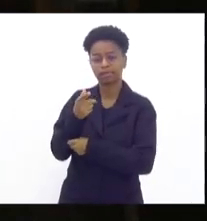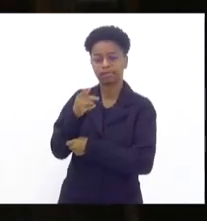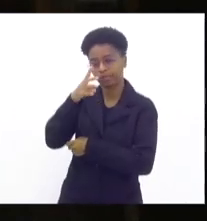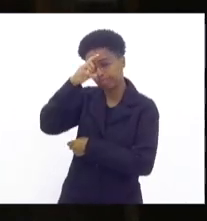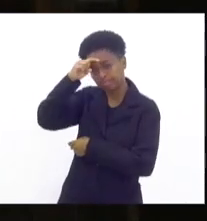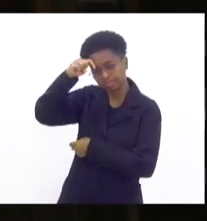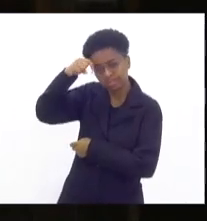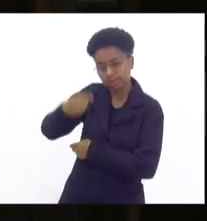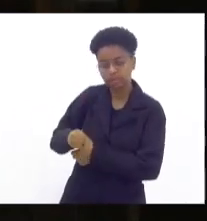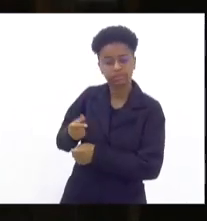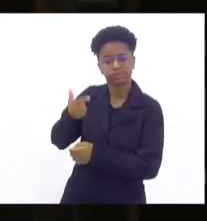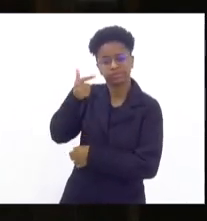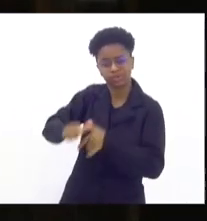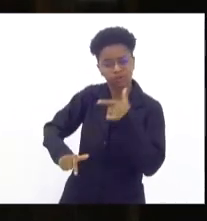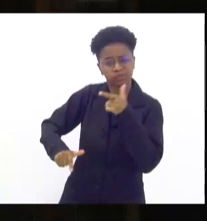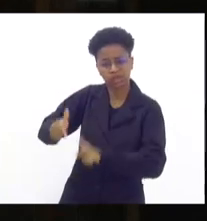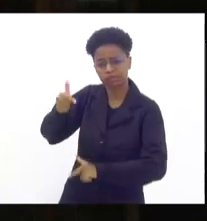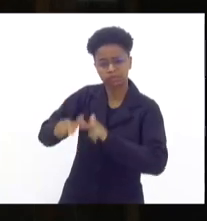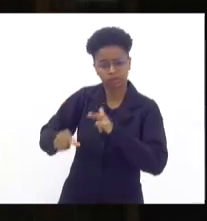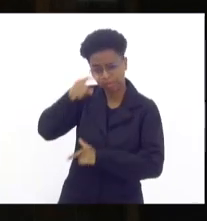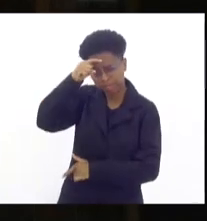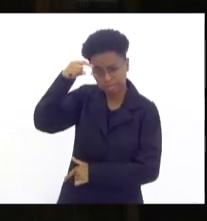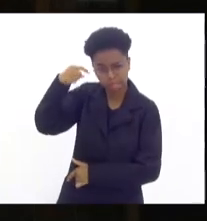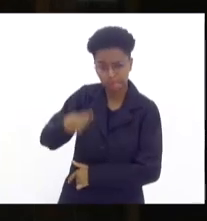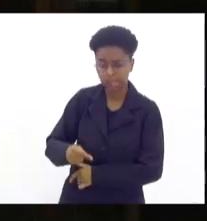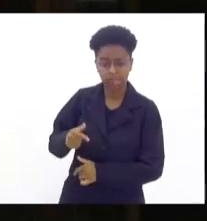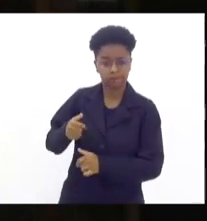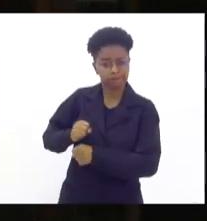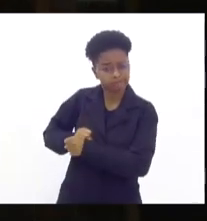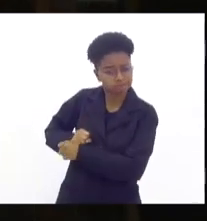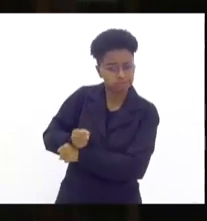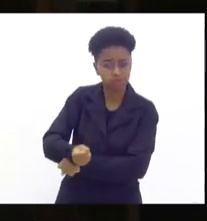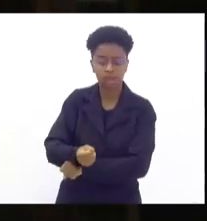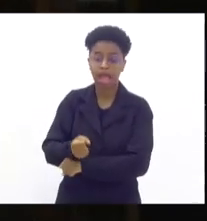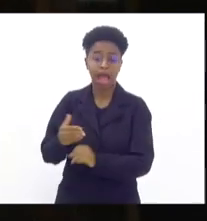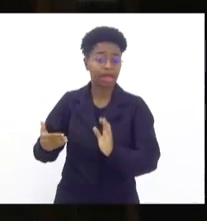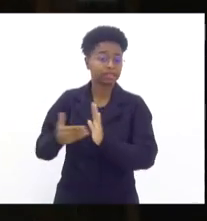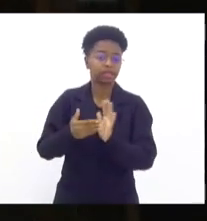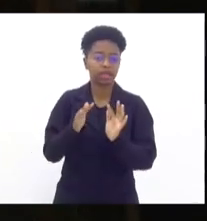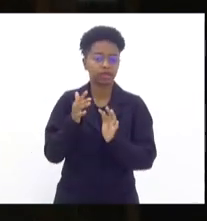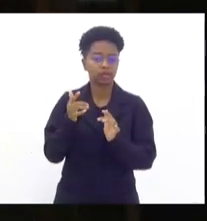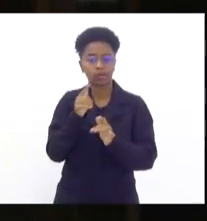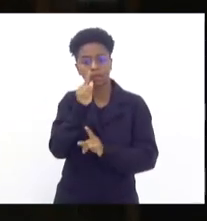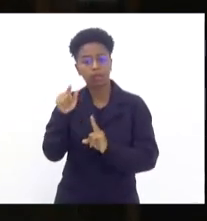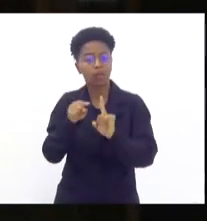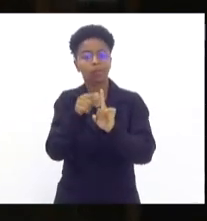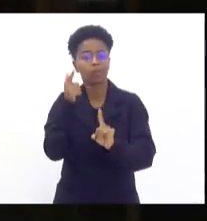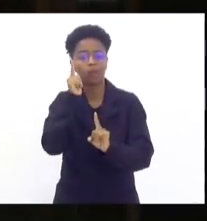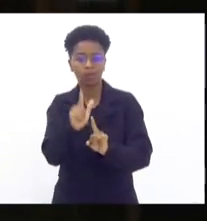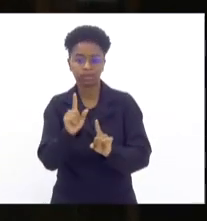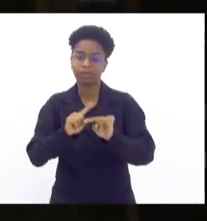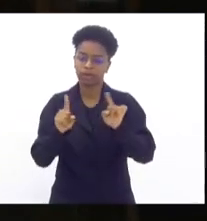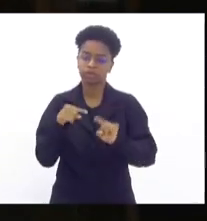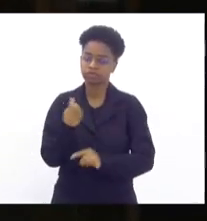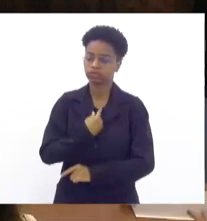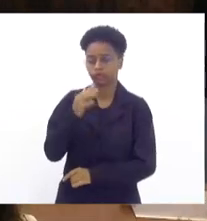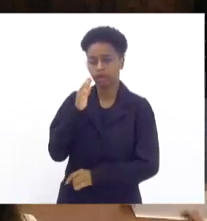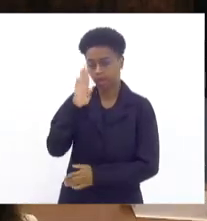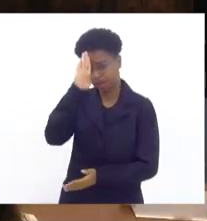gelo até que esse gelo se acabe. Mas a gente vai conseguir chegar ao nosso objetivo. Muito obrigado pela oportunidade.